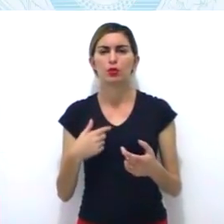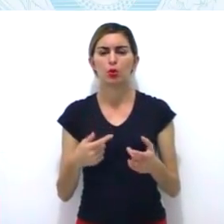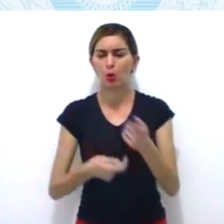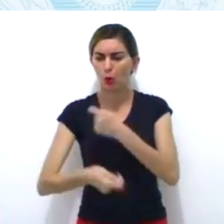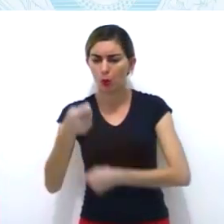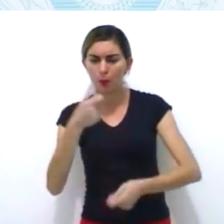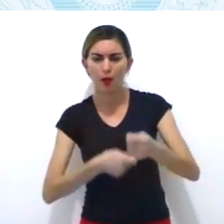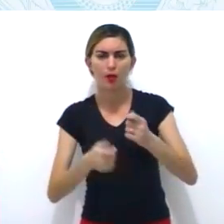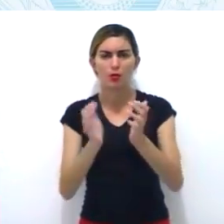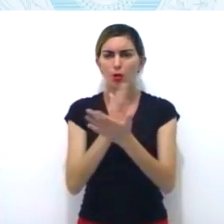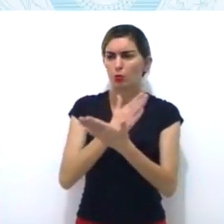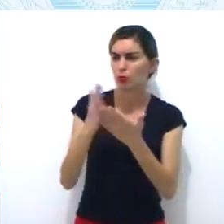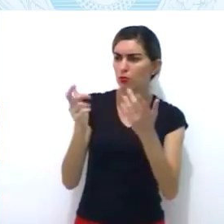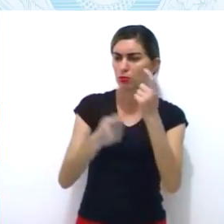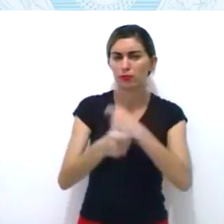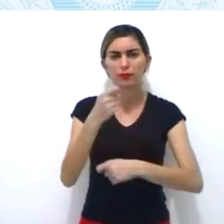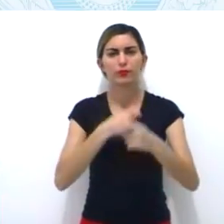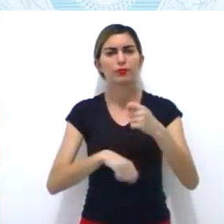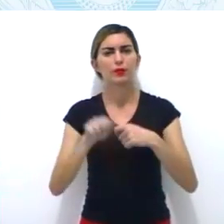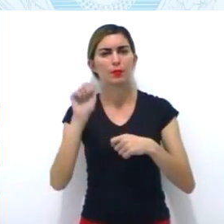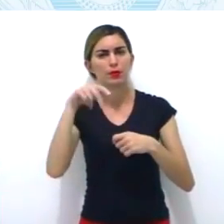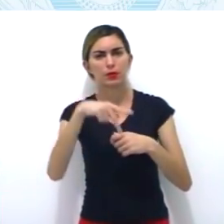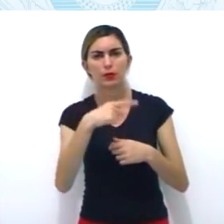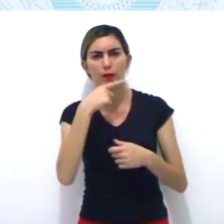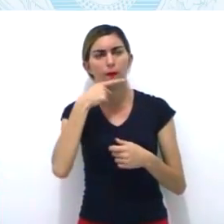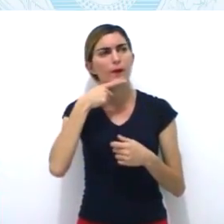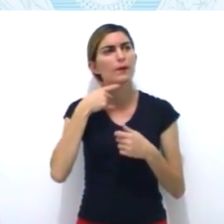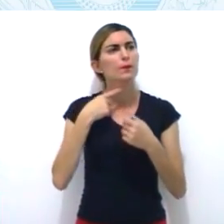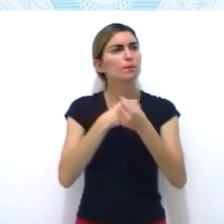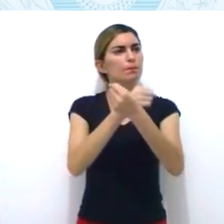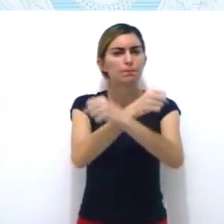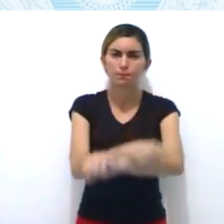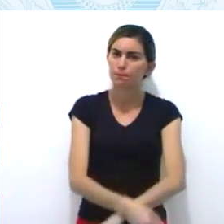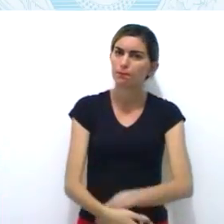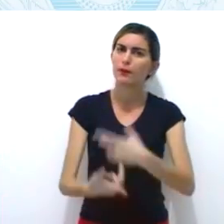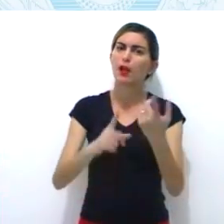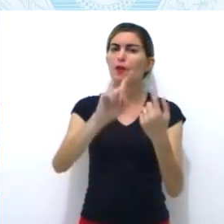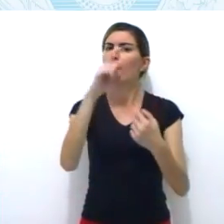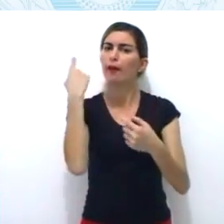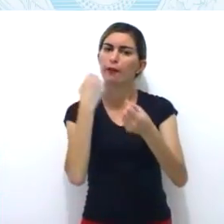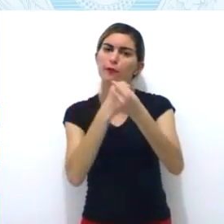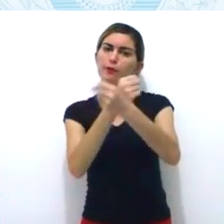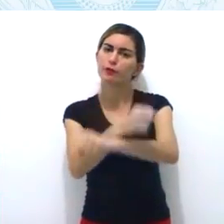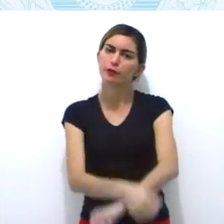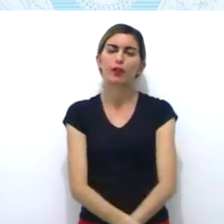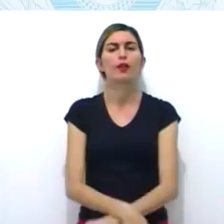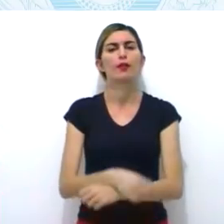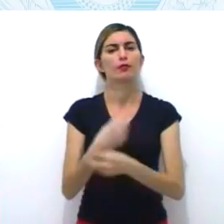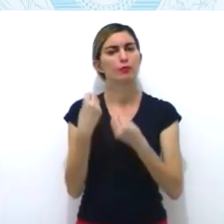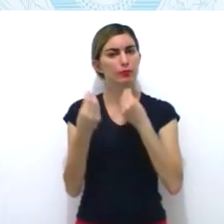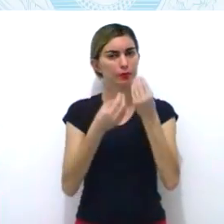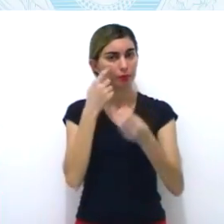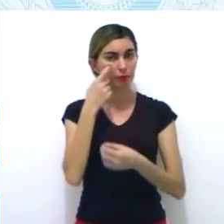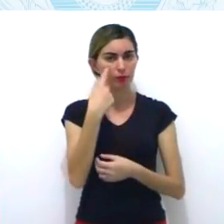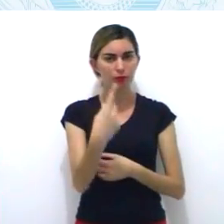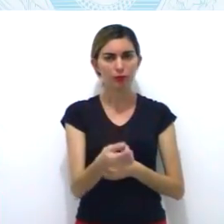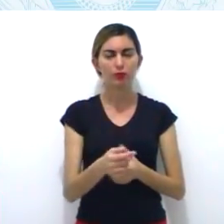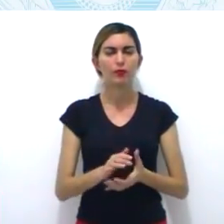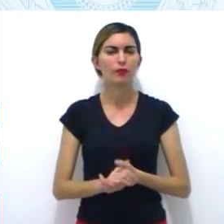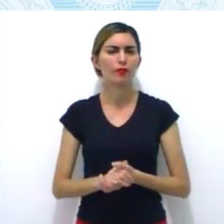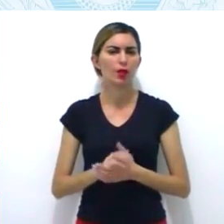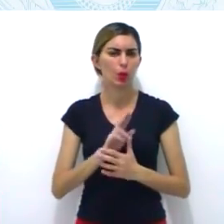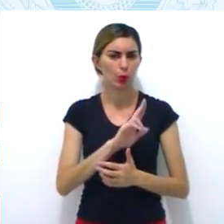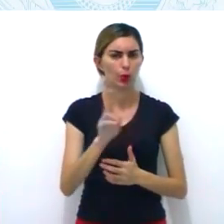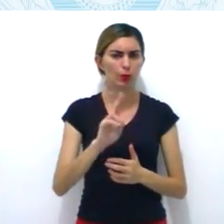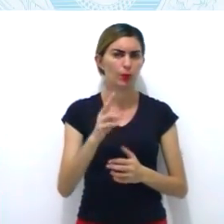observar, era um movimento diversificado que contava com todos os setores da sociedade. Causas